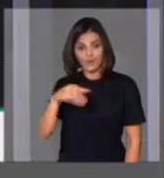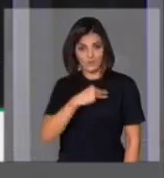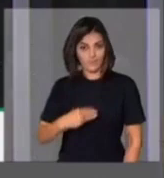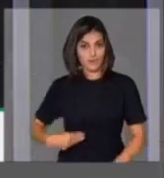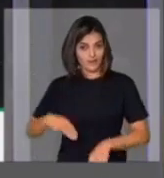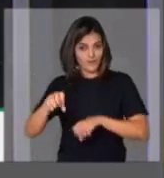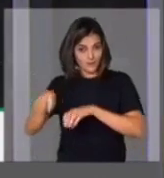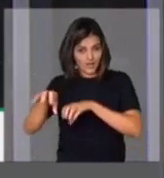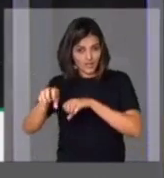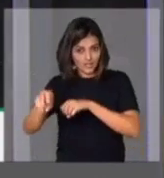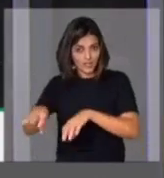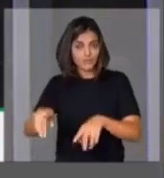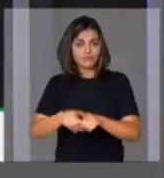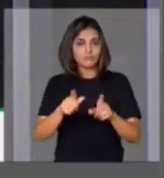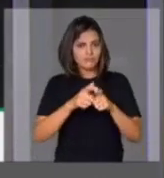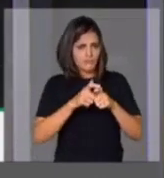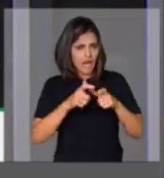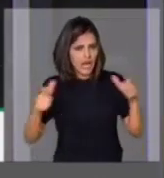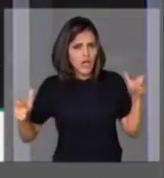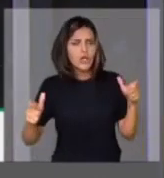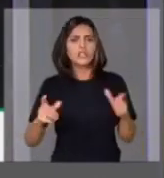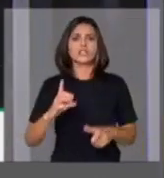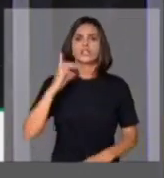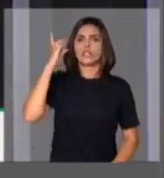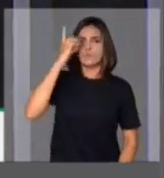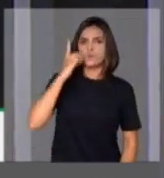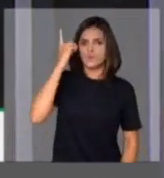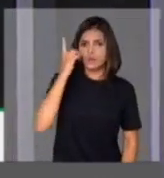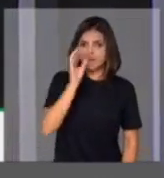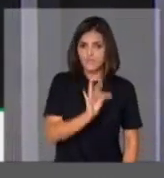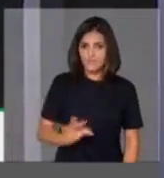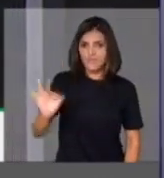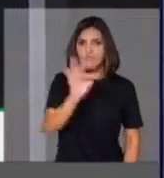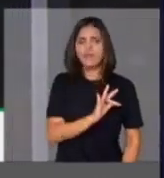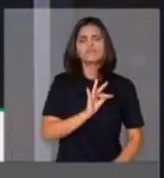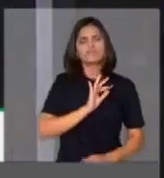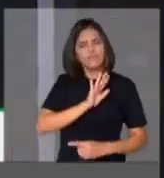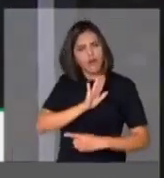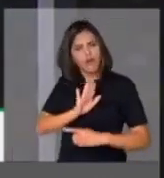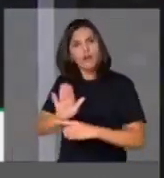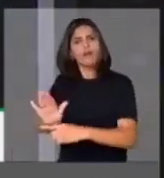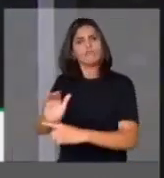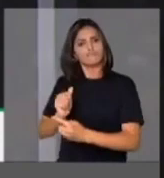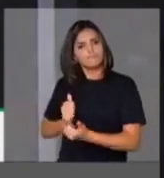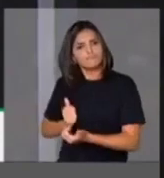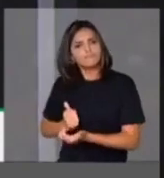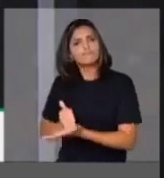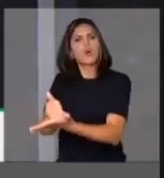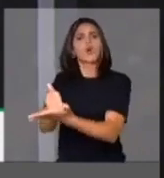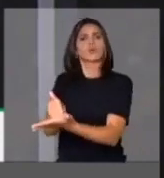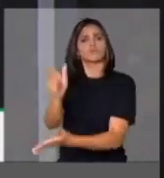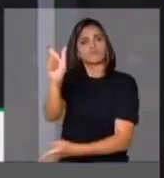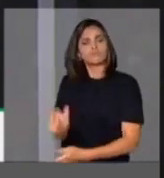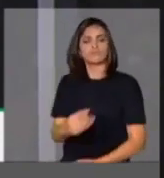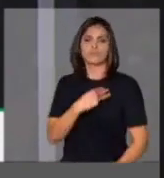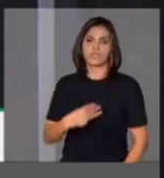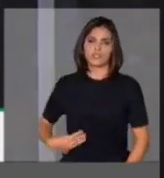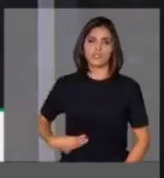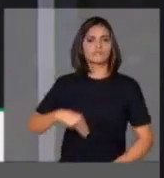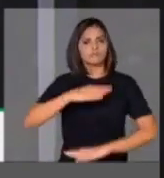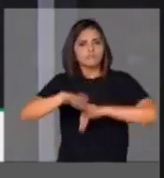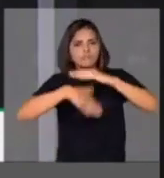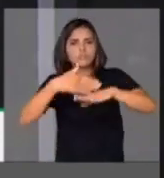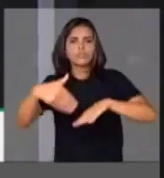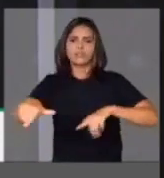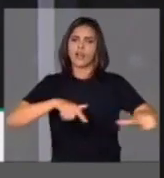parte, e tenho certeza que da ampla maioria desta Câmara dos Deputados, total apoio integral para que vossa excelência desenvolva